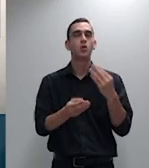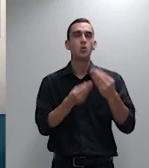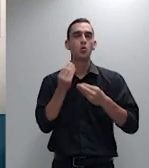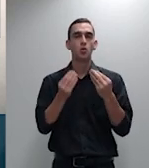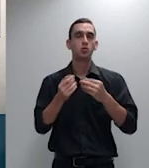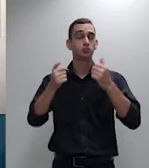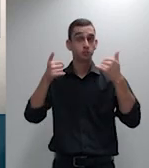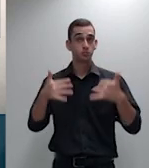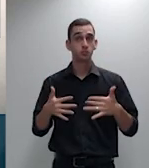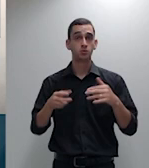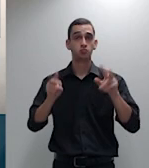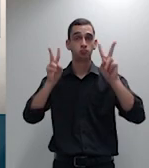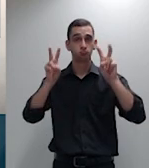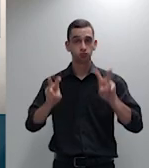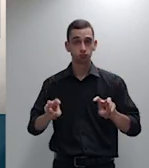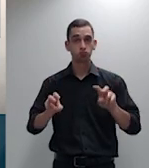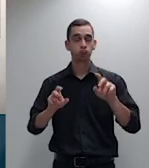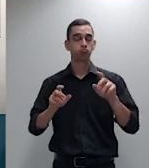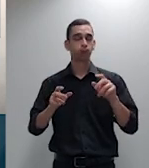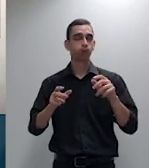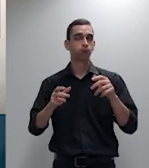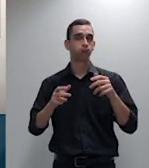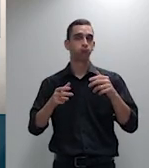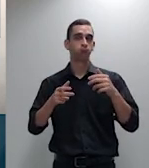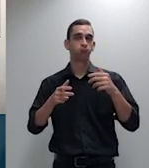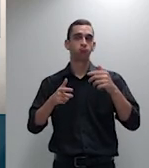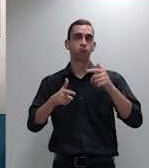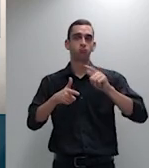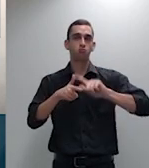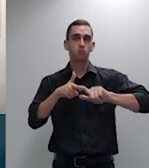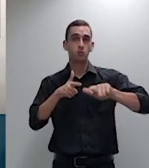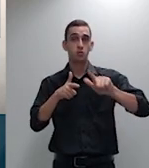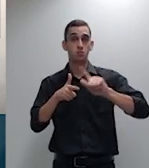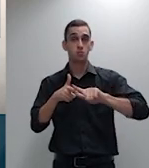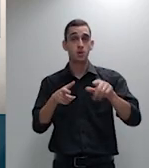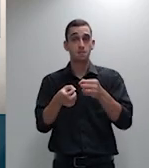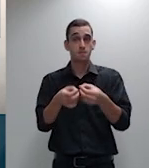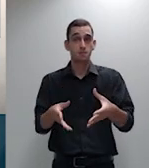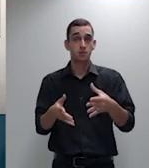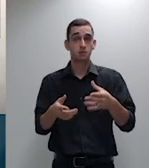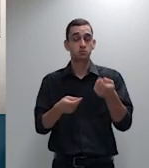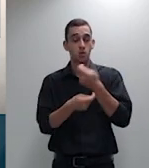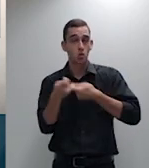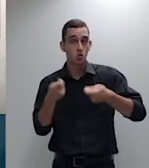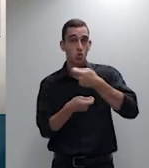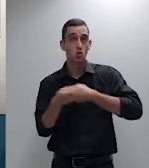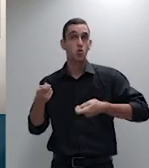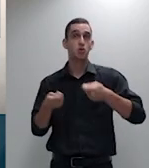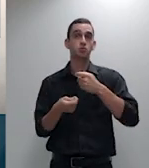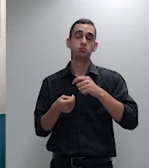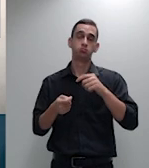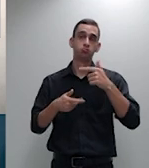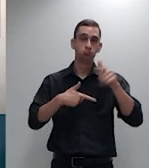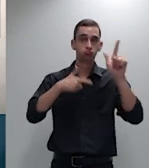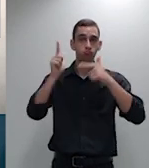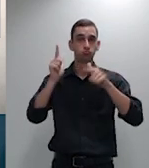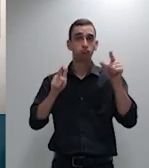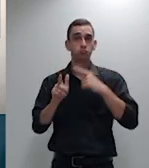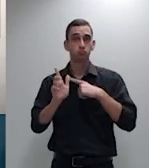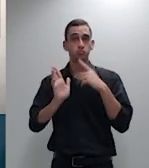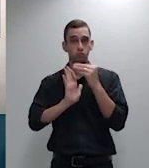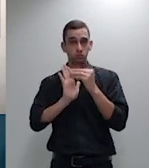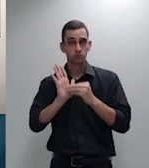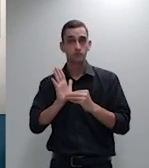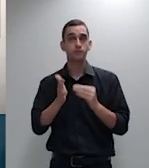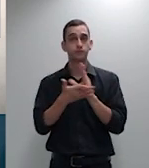econômicas sobre a organização de mercado não falaremos sobre casos concretos não falaremos sobre questões jurídicas a ideia